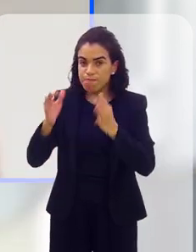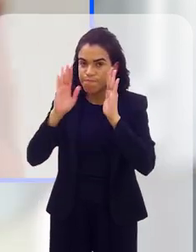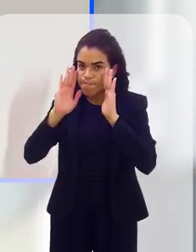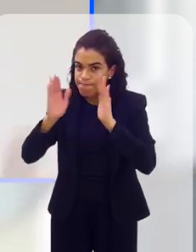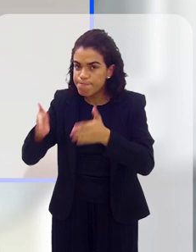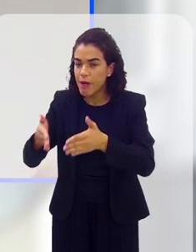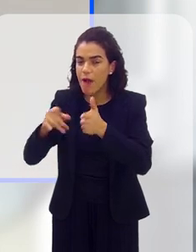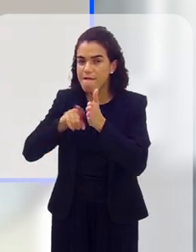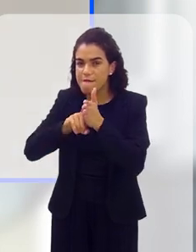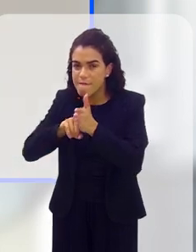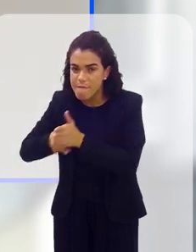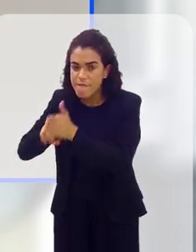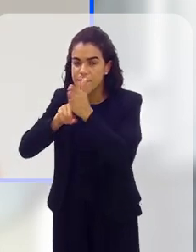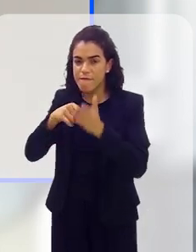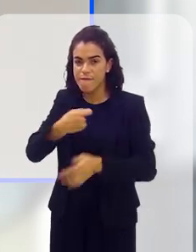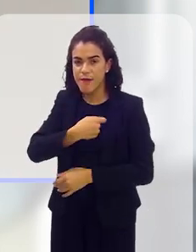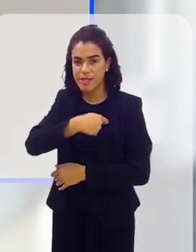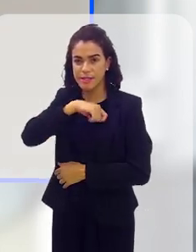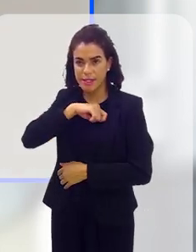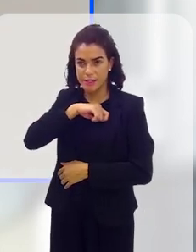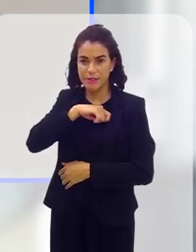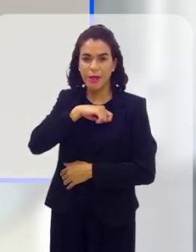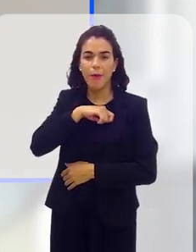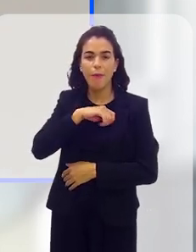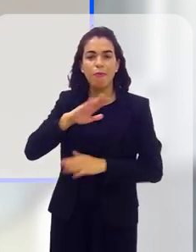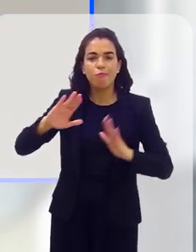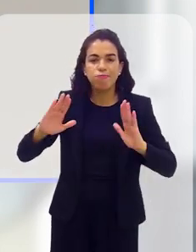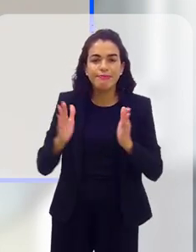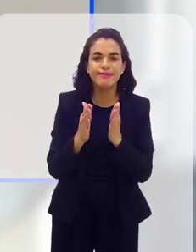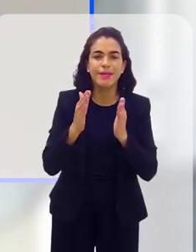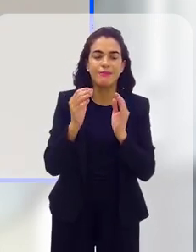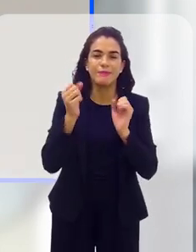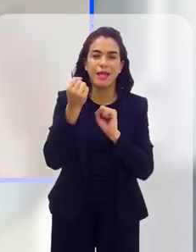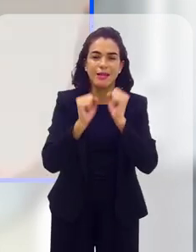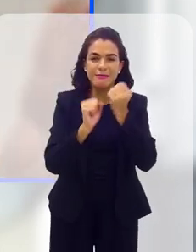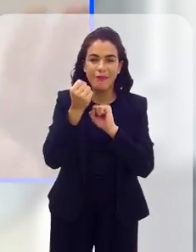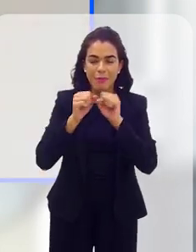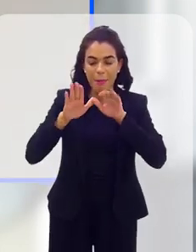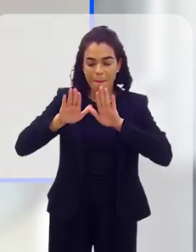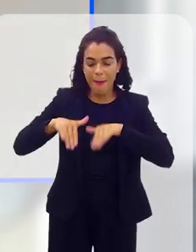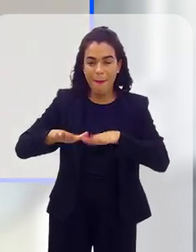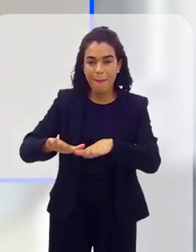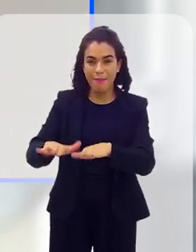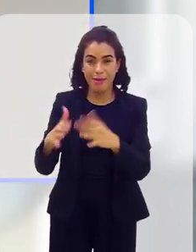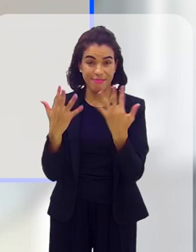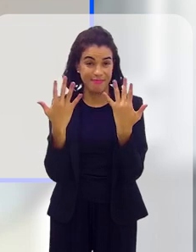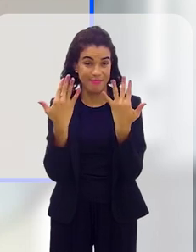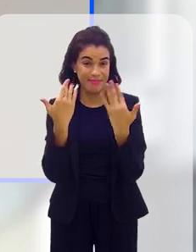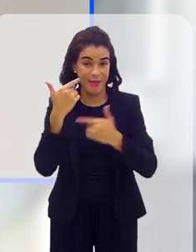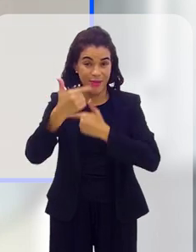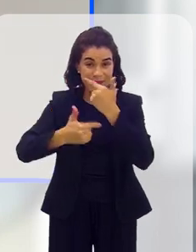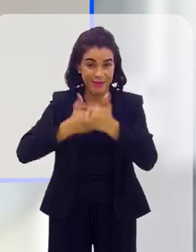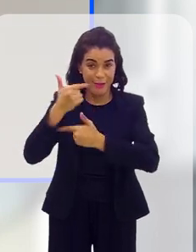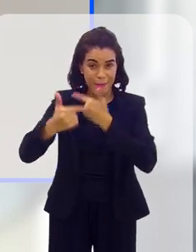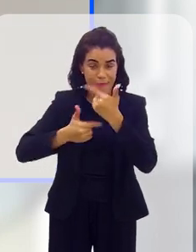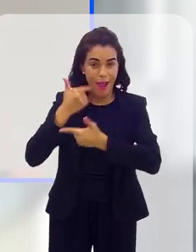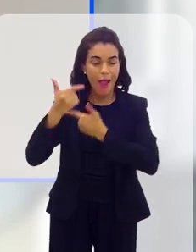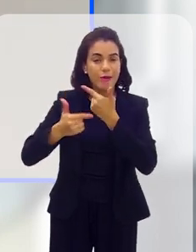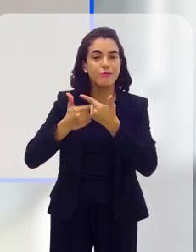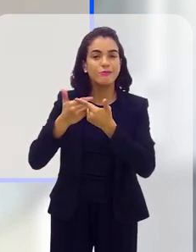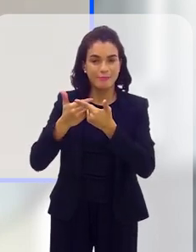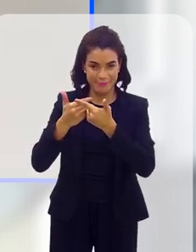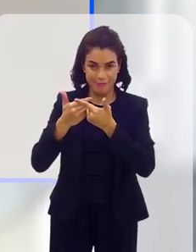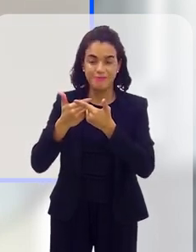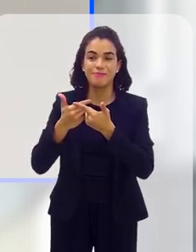se ateve muito a fazer fiscalização daquelas pequenas confecções onde aquela mão de obra